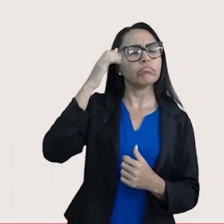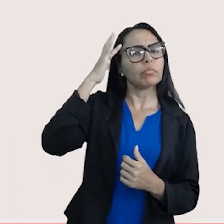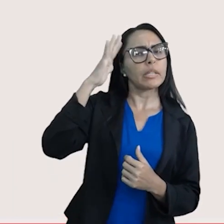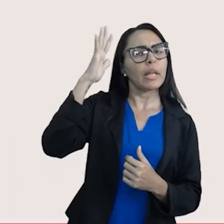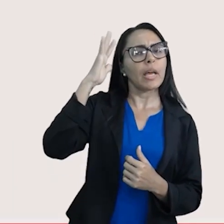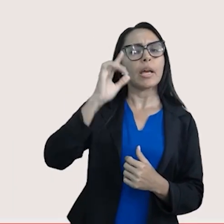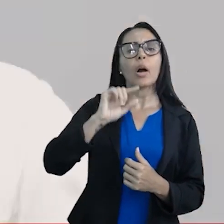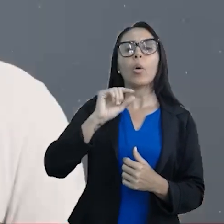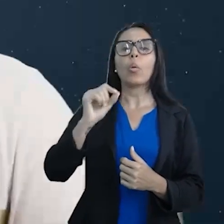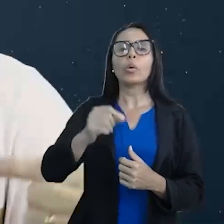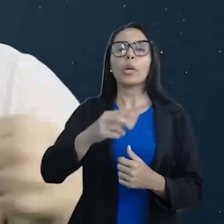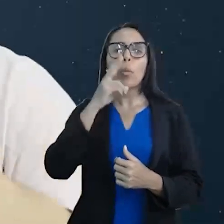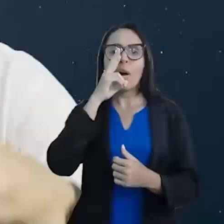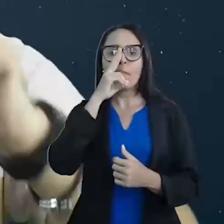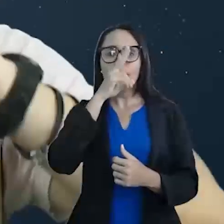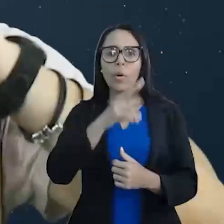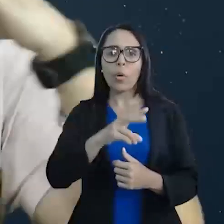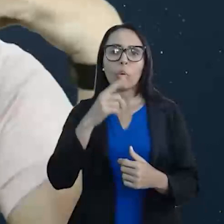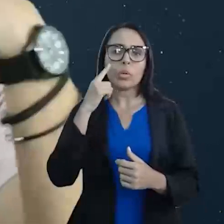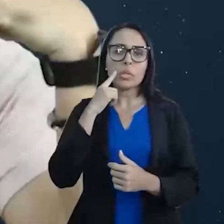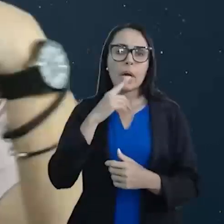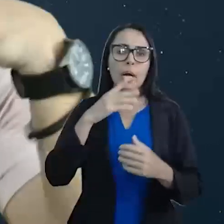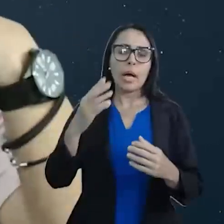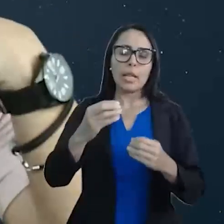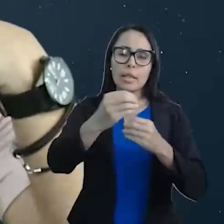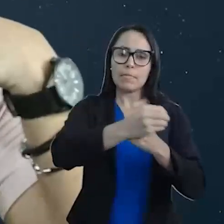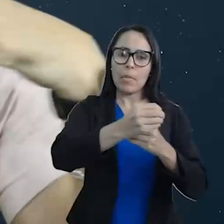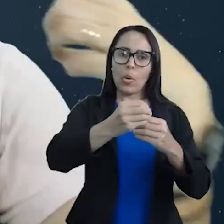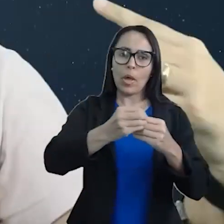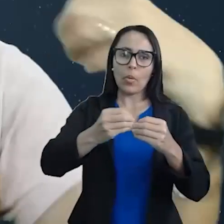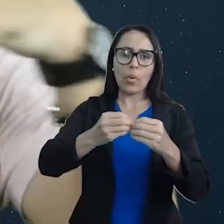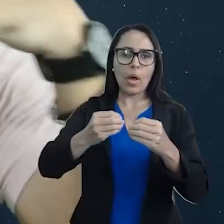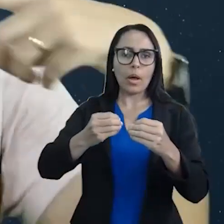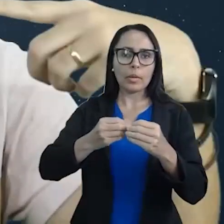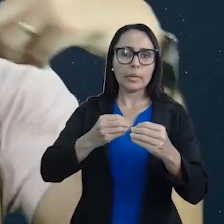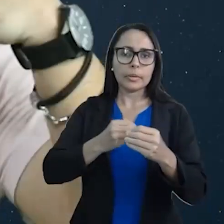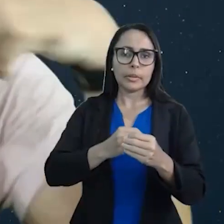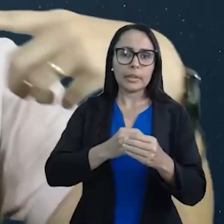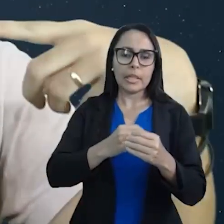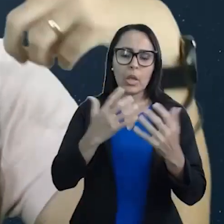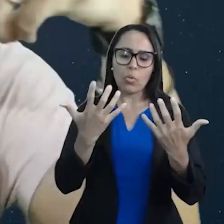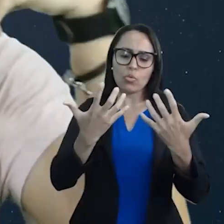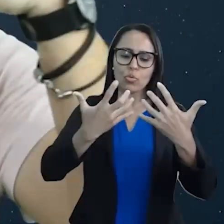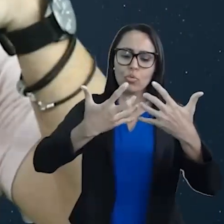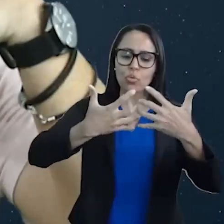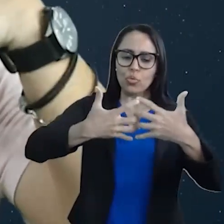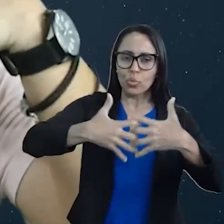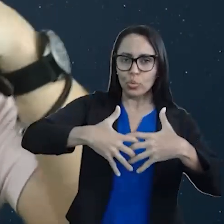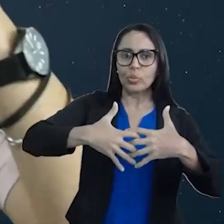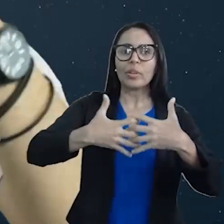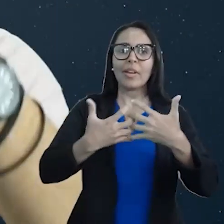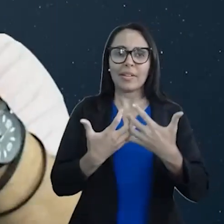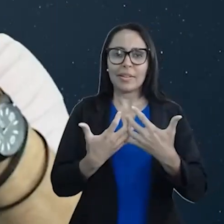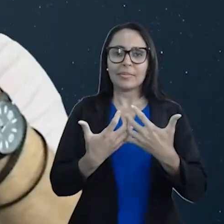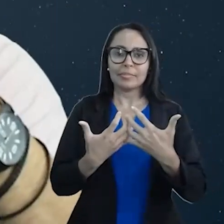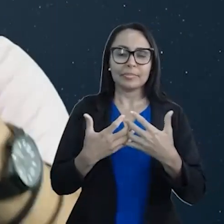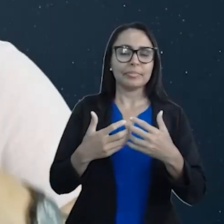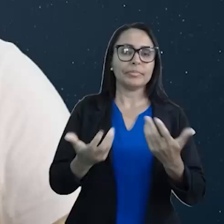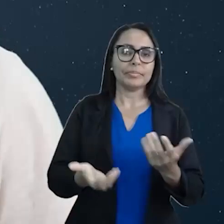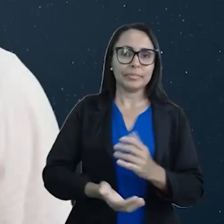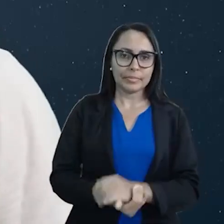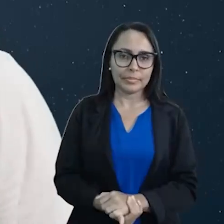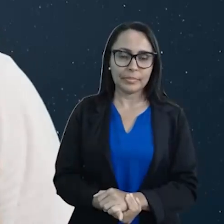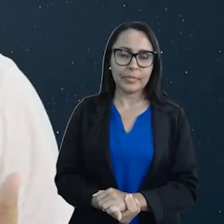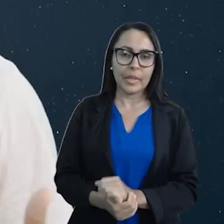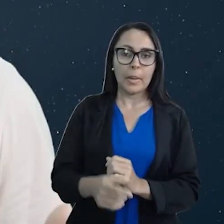é uma força intermolecular. Forças para manter as moléculas ligadas. Tudo bem?